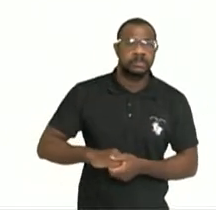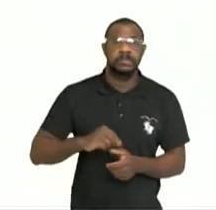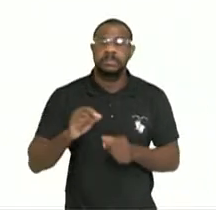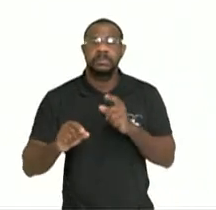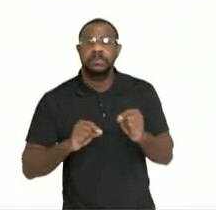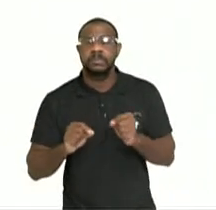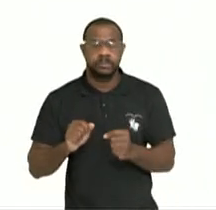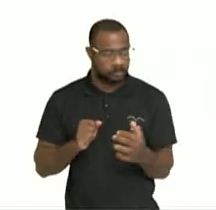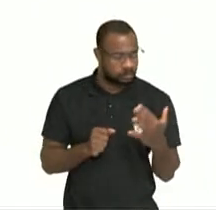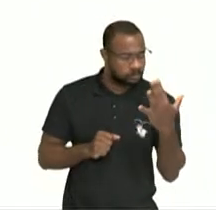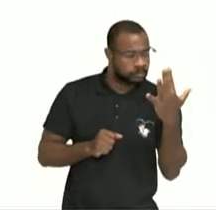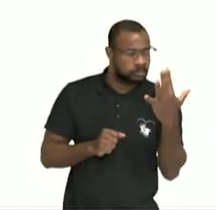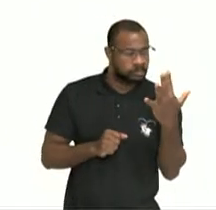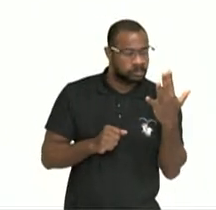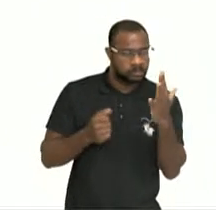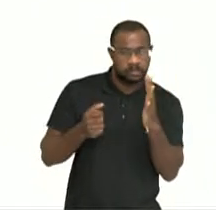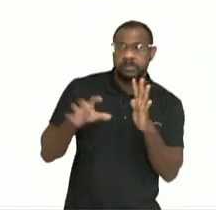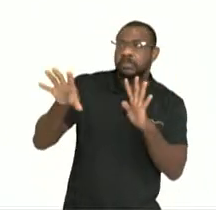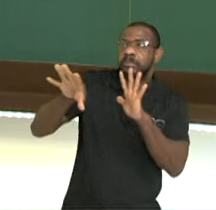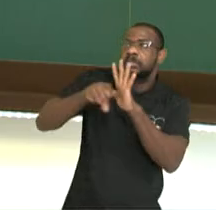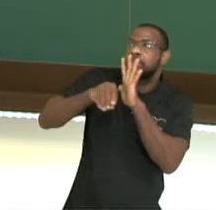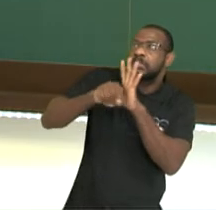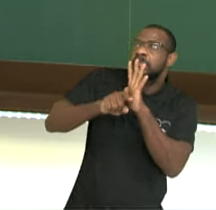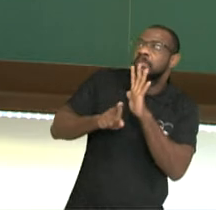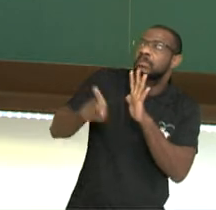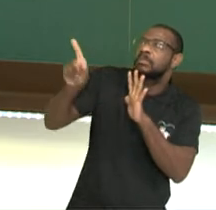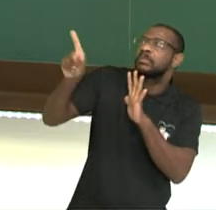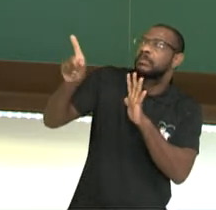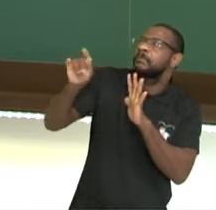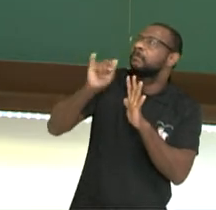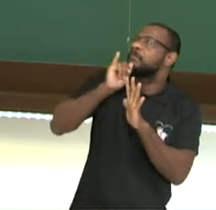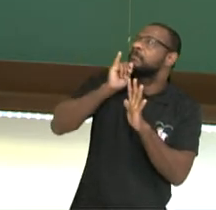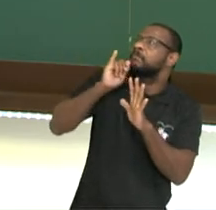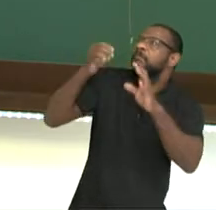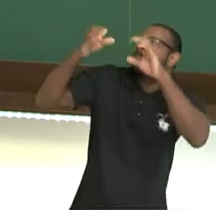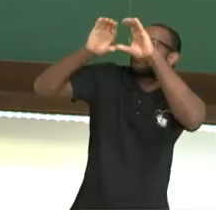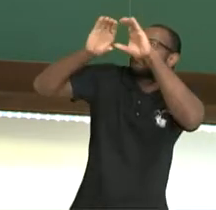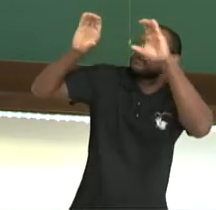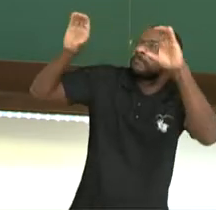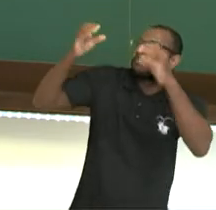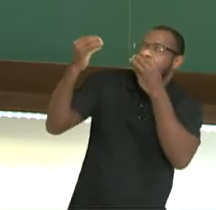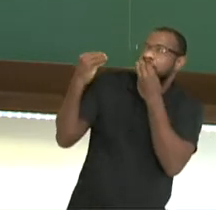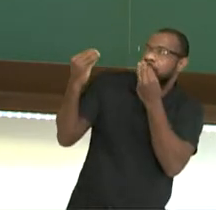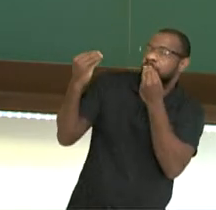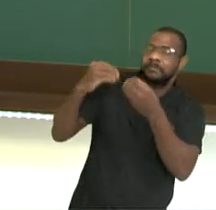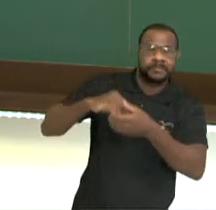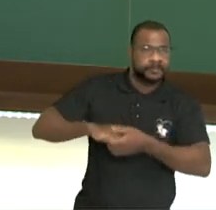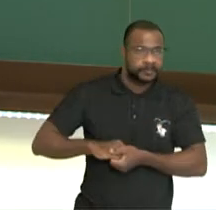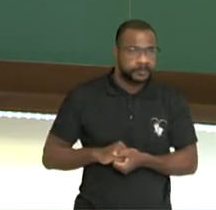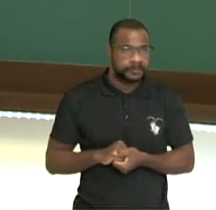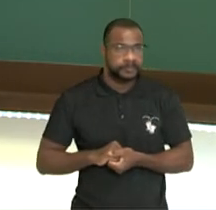espelhou o céu. Percebeu a profundidade do tudo vale a pena se a alma não é pequena?